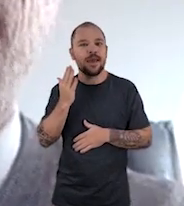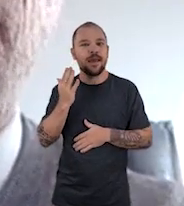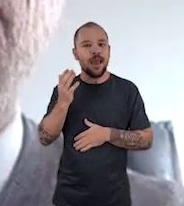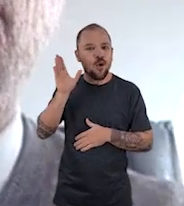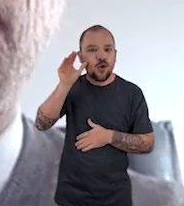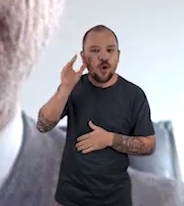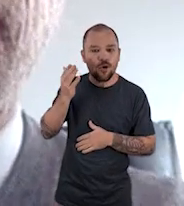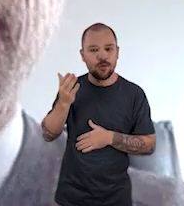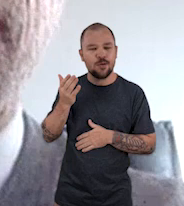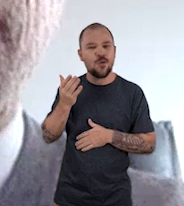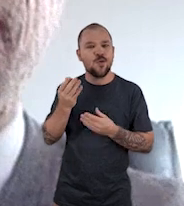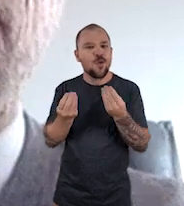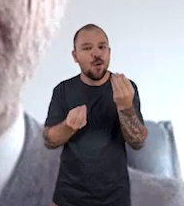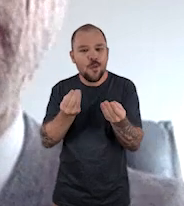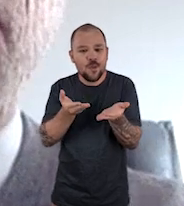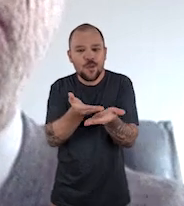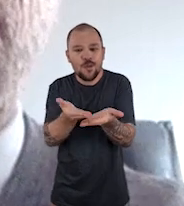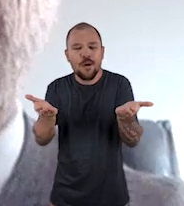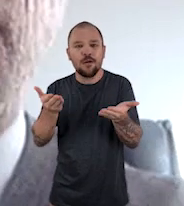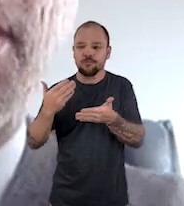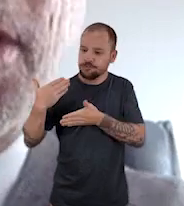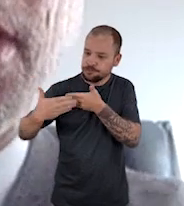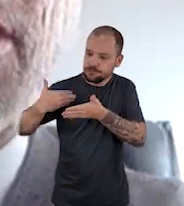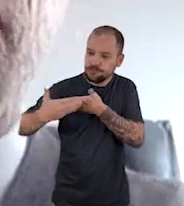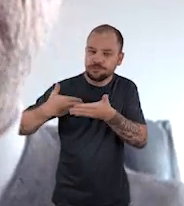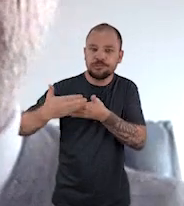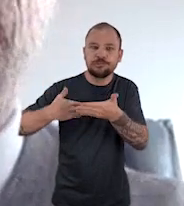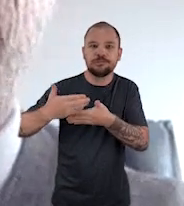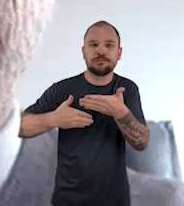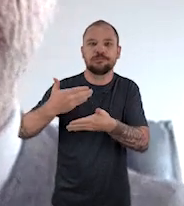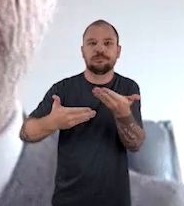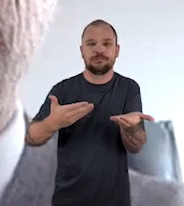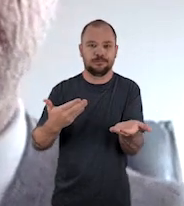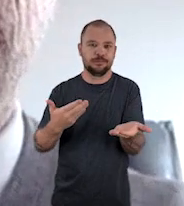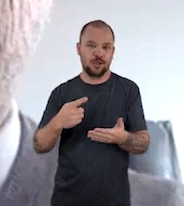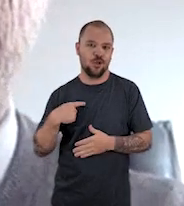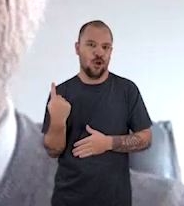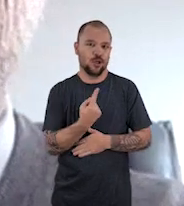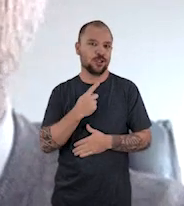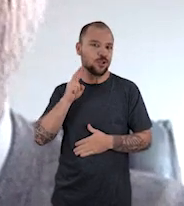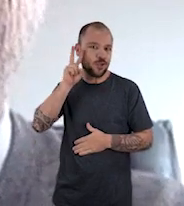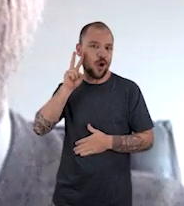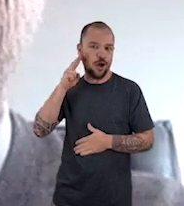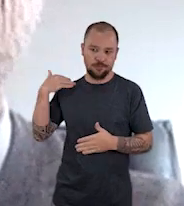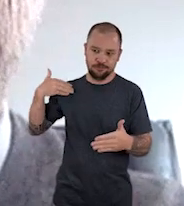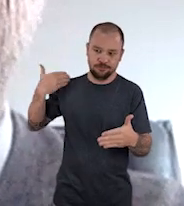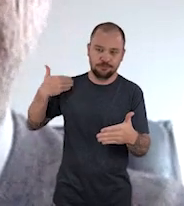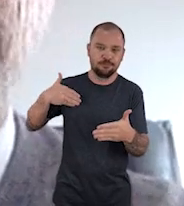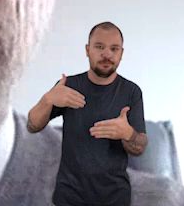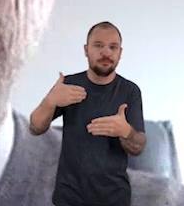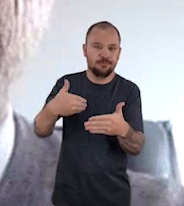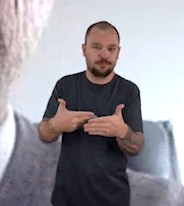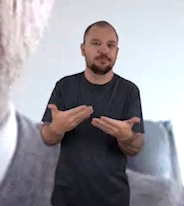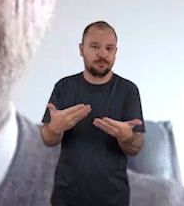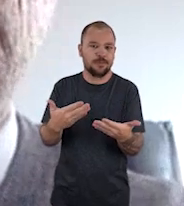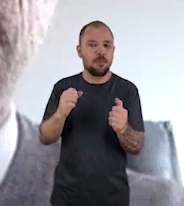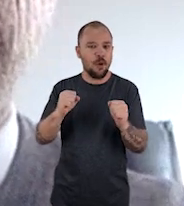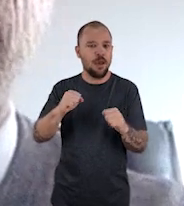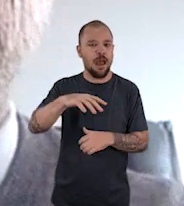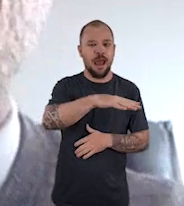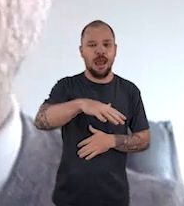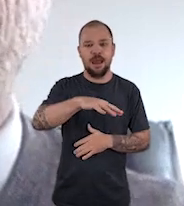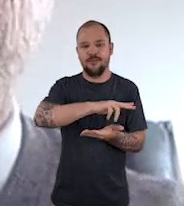esse conhecimento que permitiu aí esse avanço sem precedentes na nossa história, em termos de praticamente